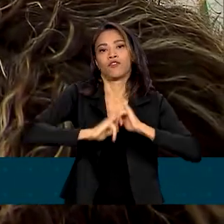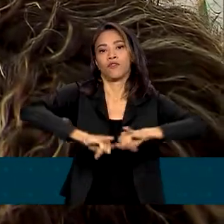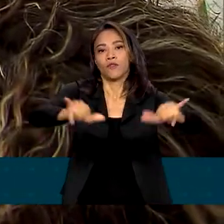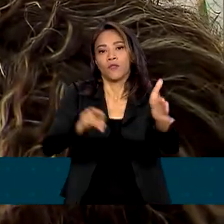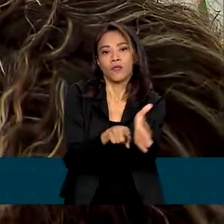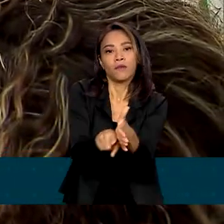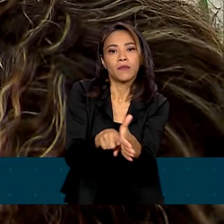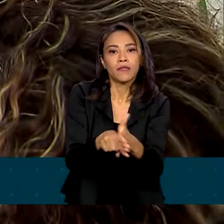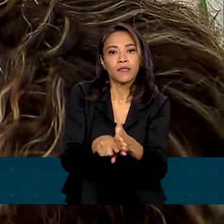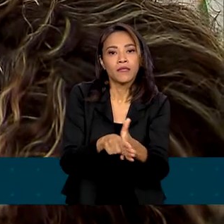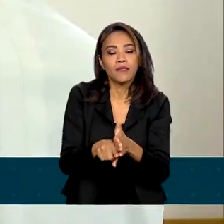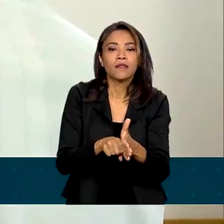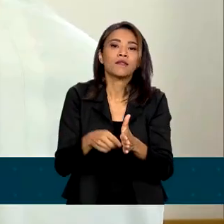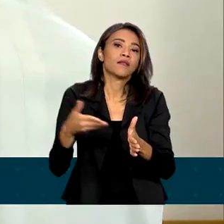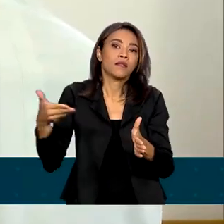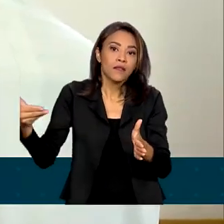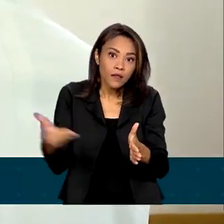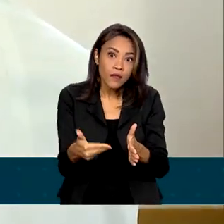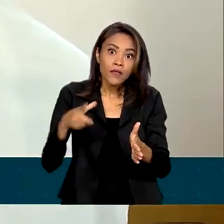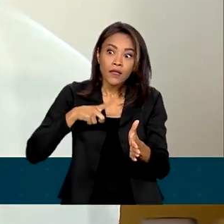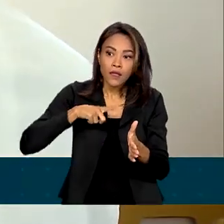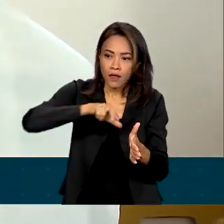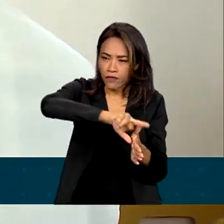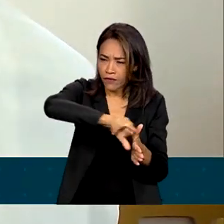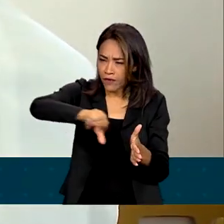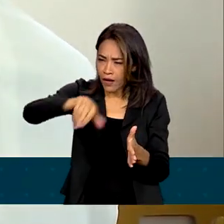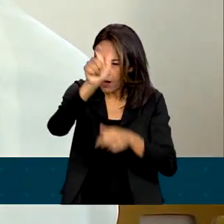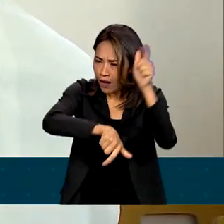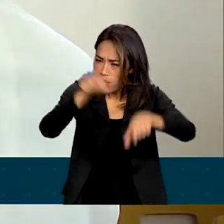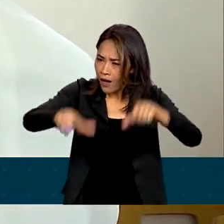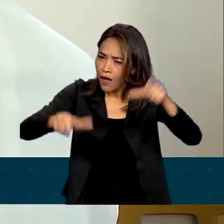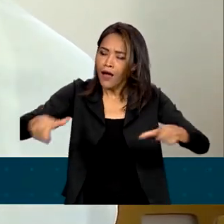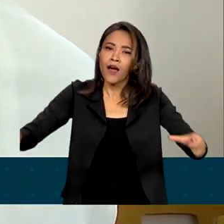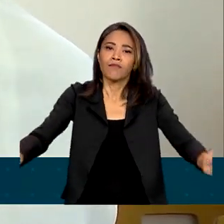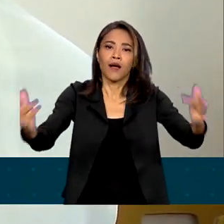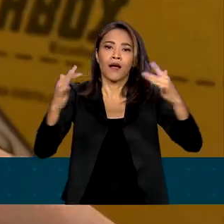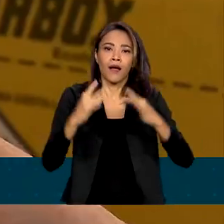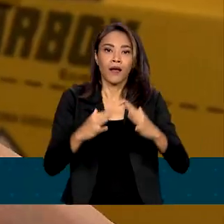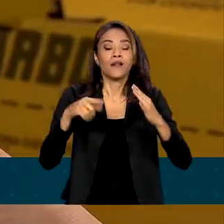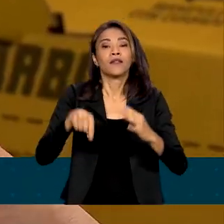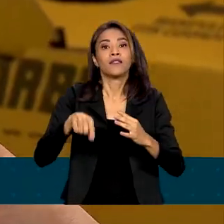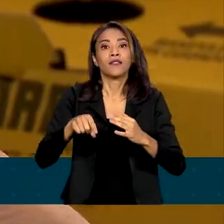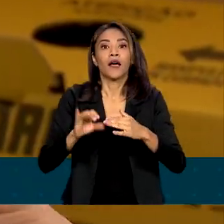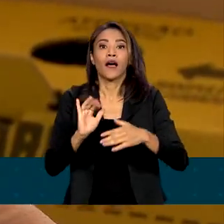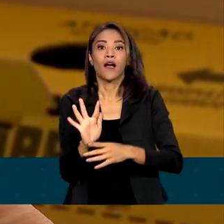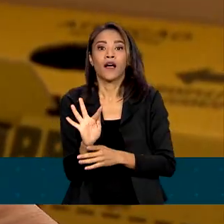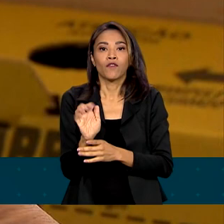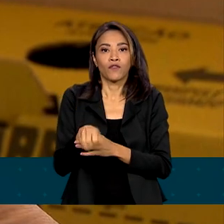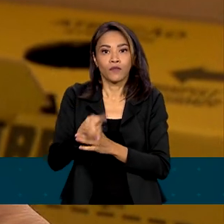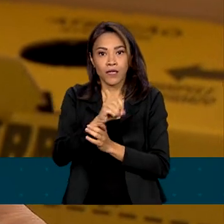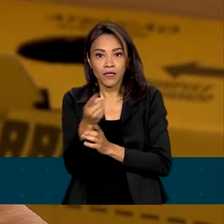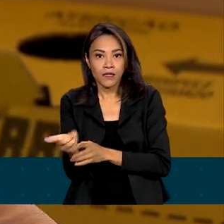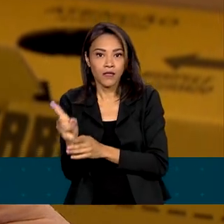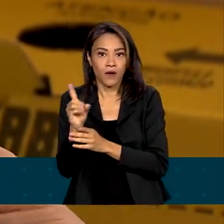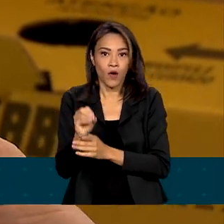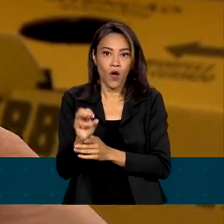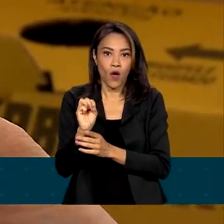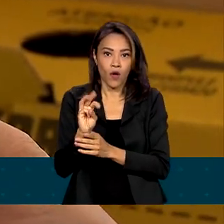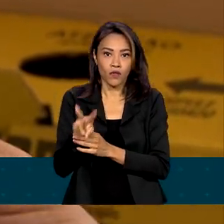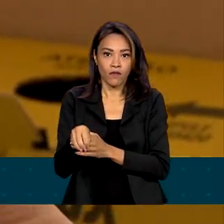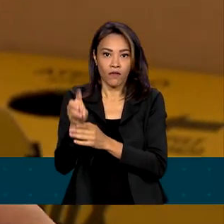do Observa Infância que reúne pesquisadores da Fundação Oswaldo Cruz em parceria com o Centro